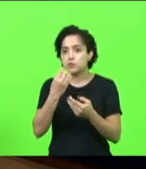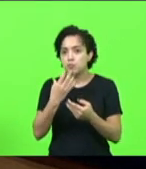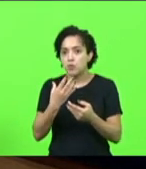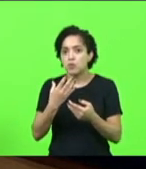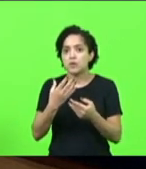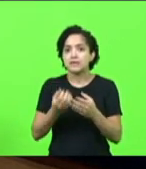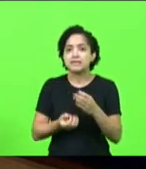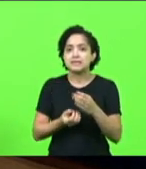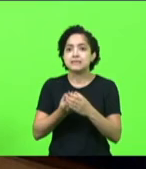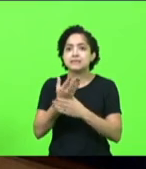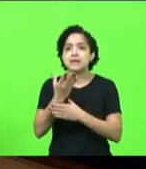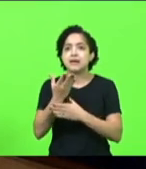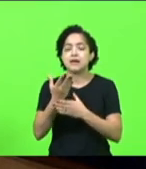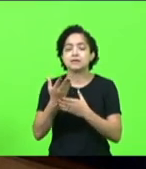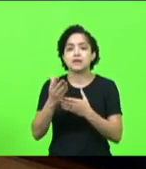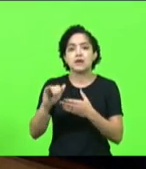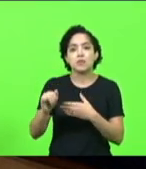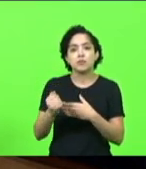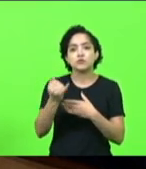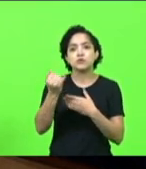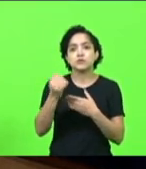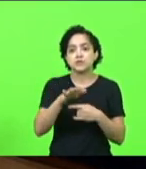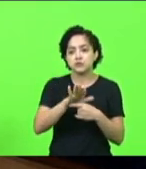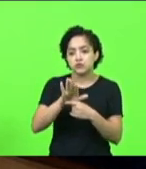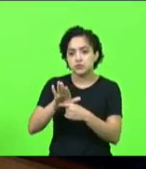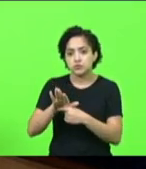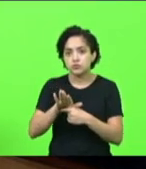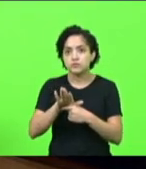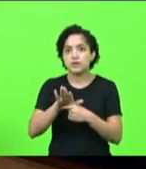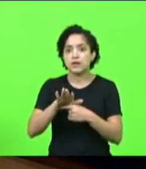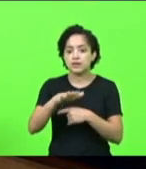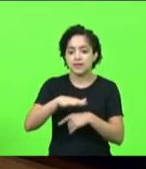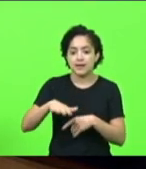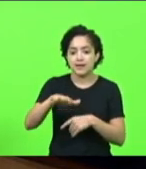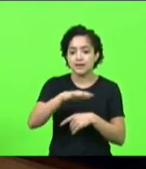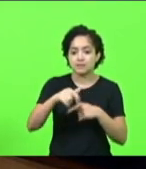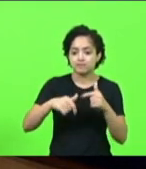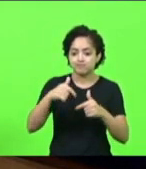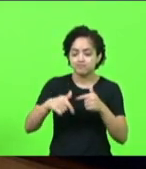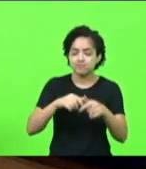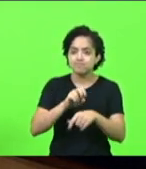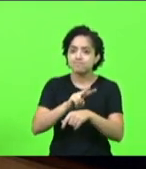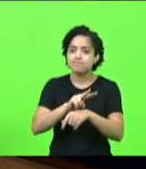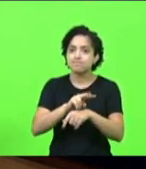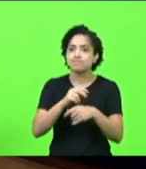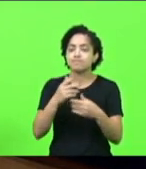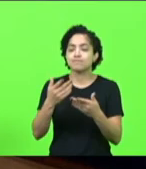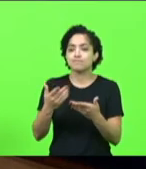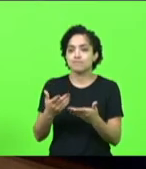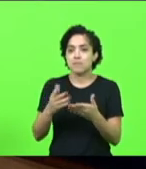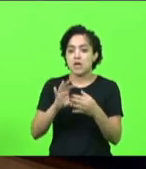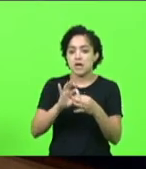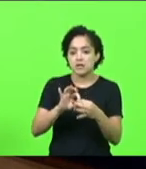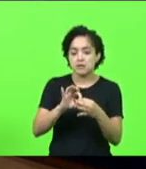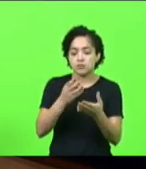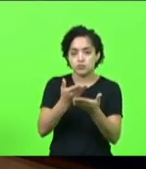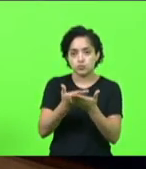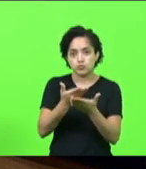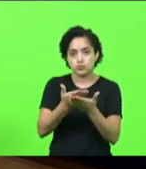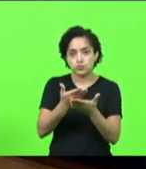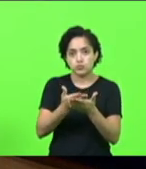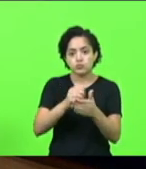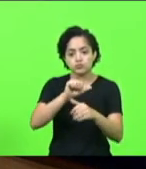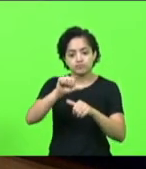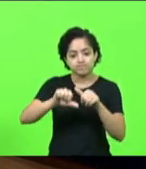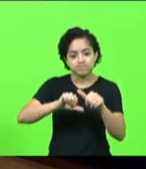oportunidades para jovens acessarem através do mercado de trabalho e a partir daí aliado ao estudo transformarem